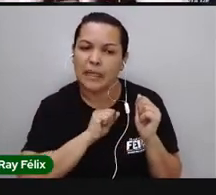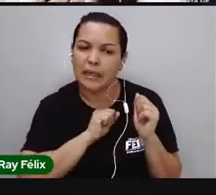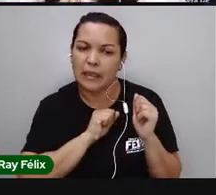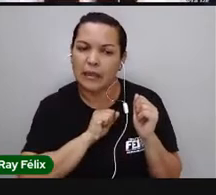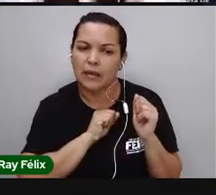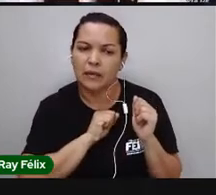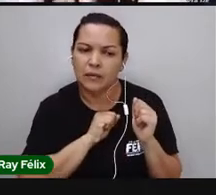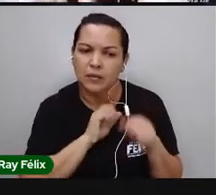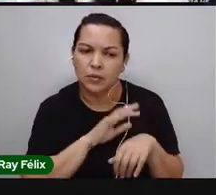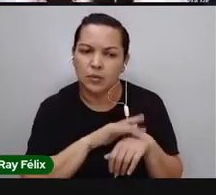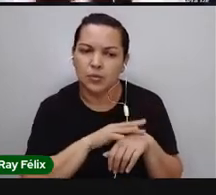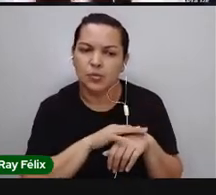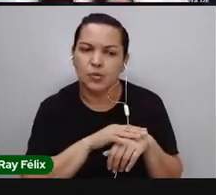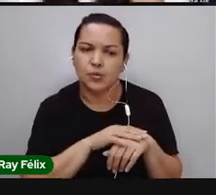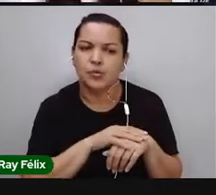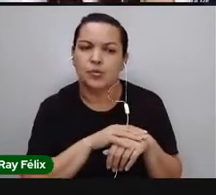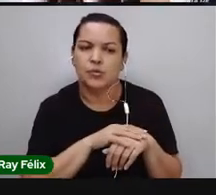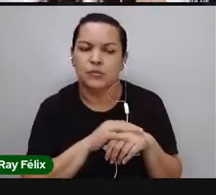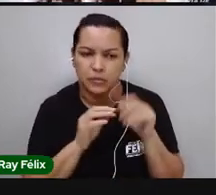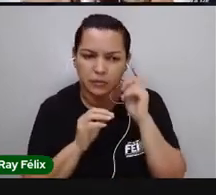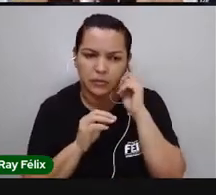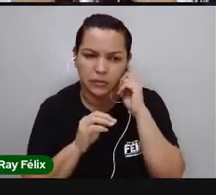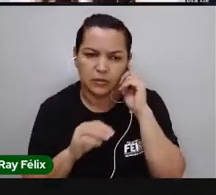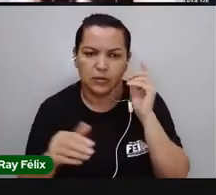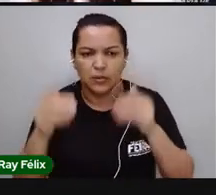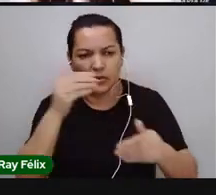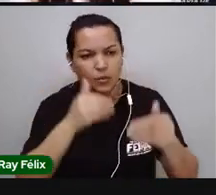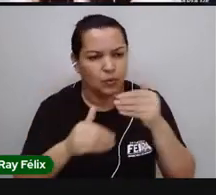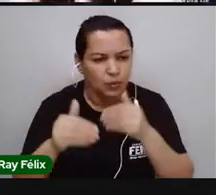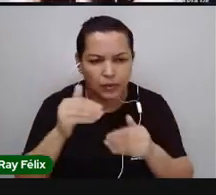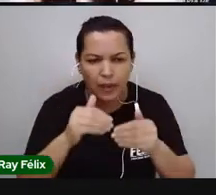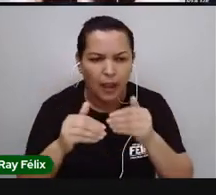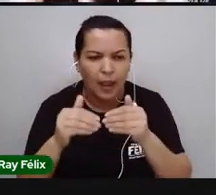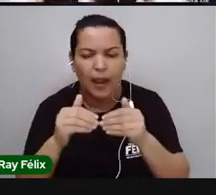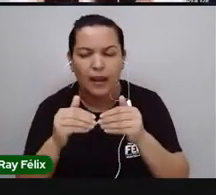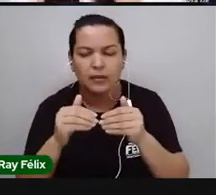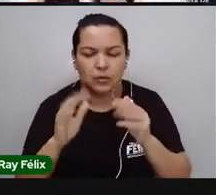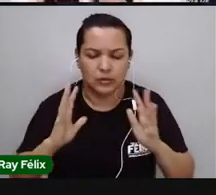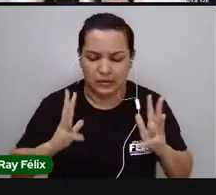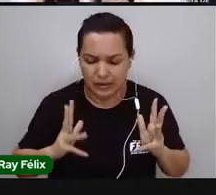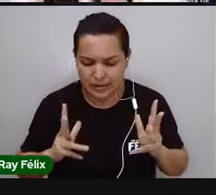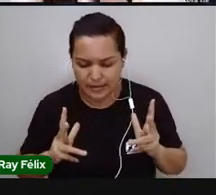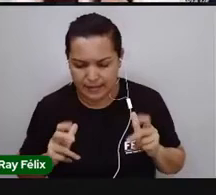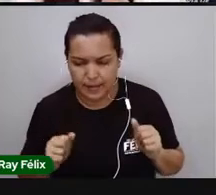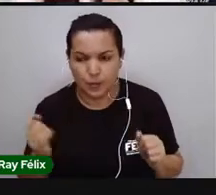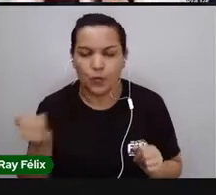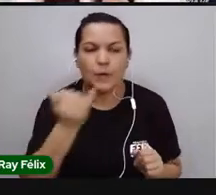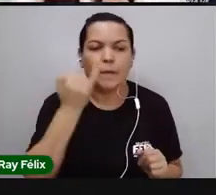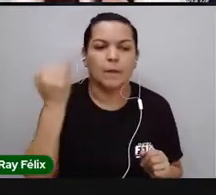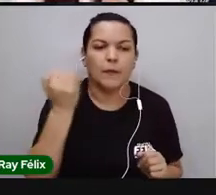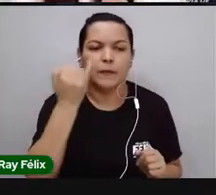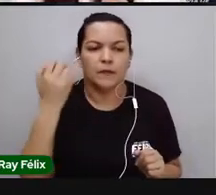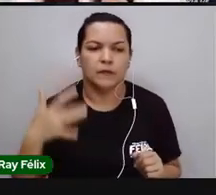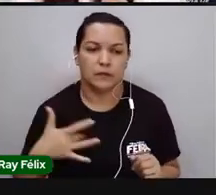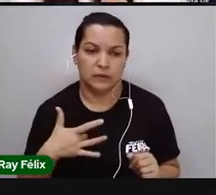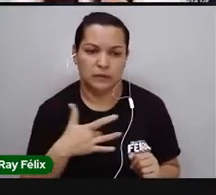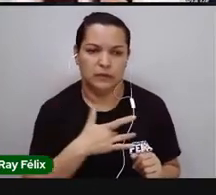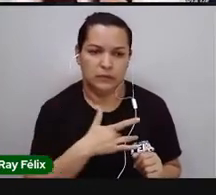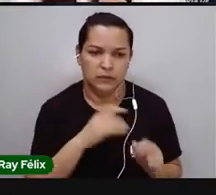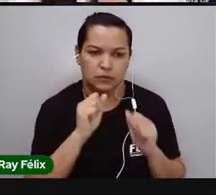Então, esses hábitos de higiene e de cuidados são essenciais, são importantes pra nossa saúde, ok?